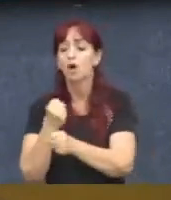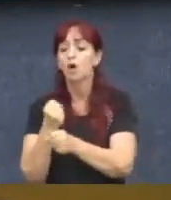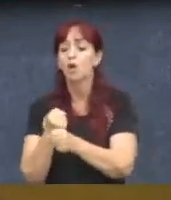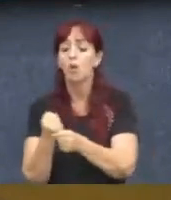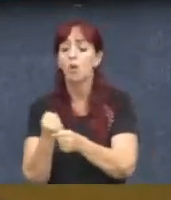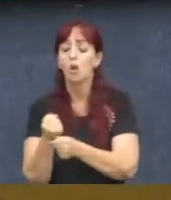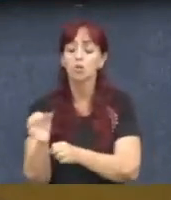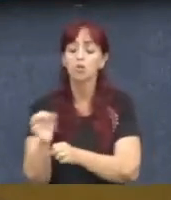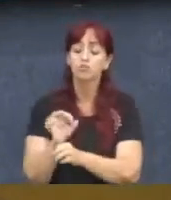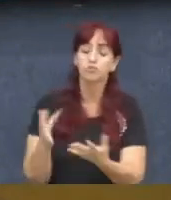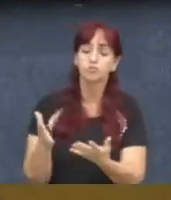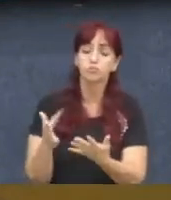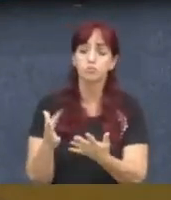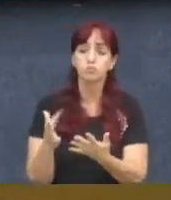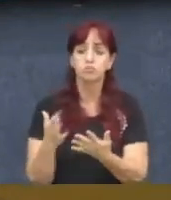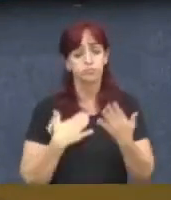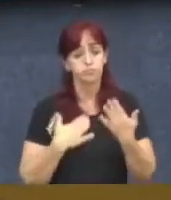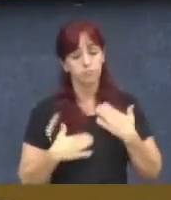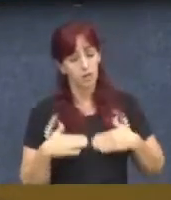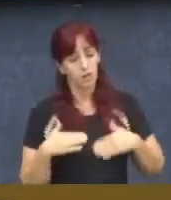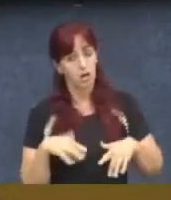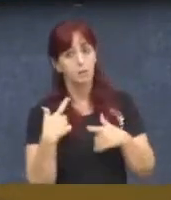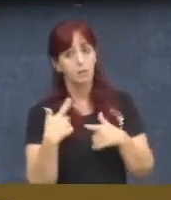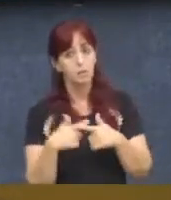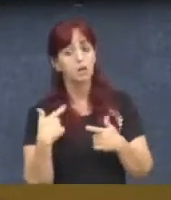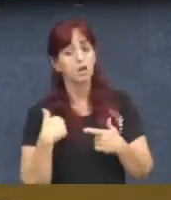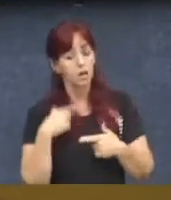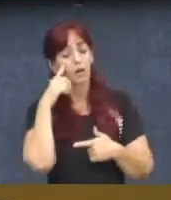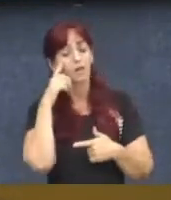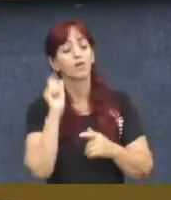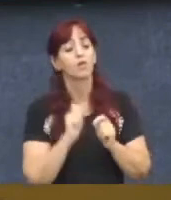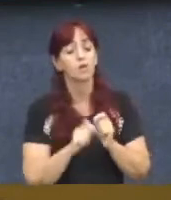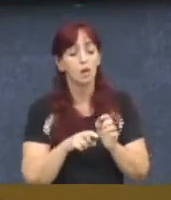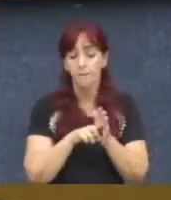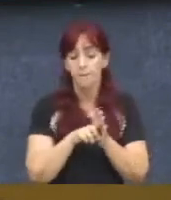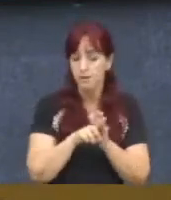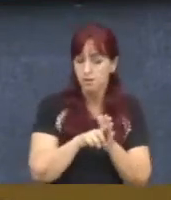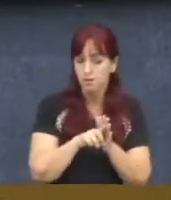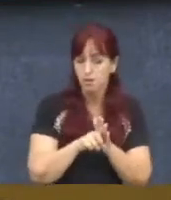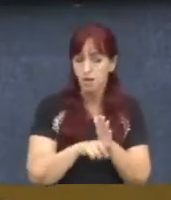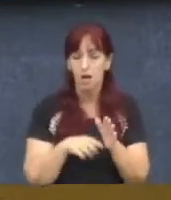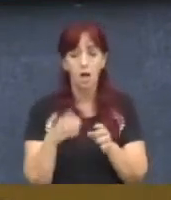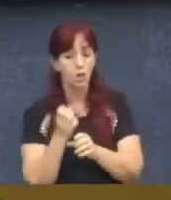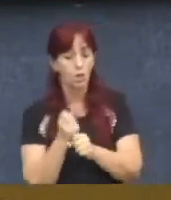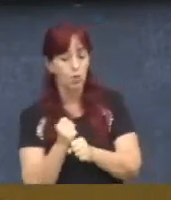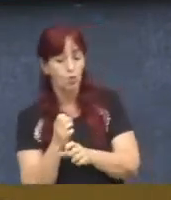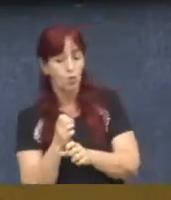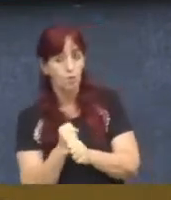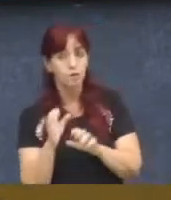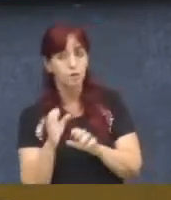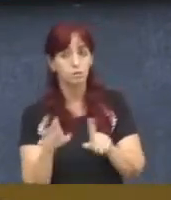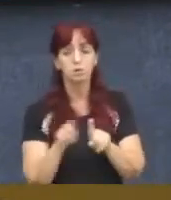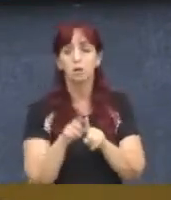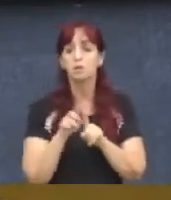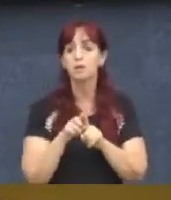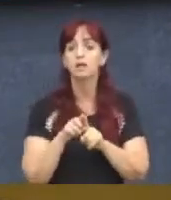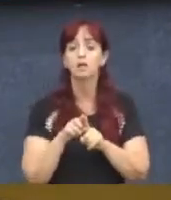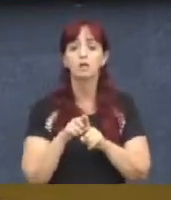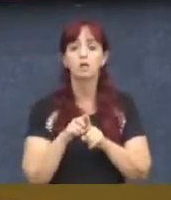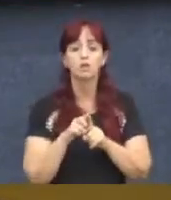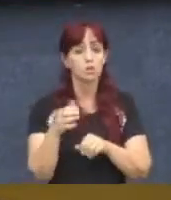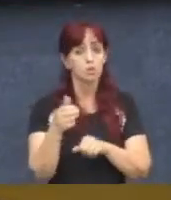vamos com calma, porque a gente vai sim aprofundar nos números. Os profissionais técnicos da